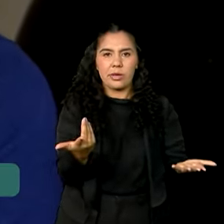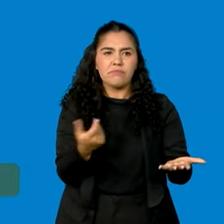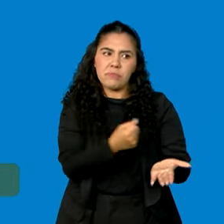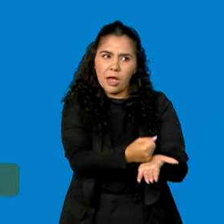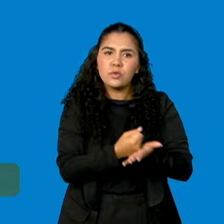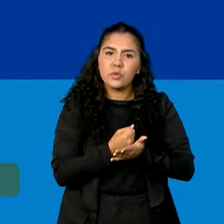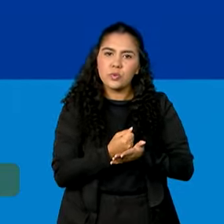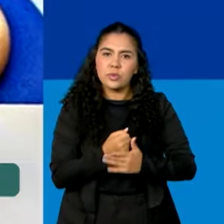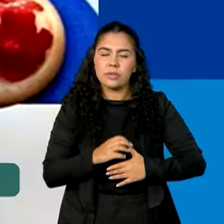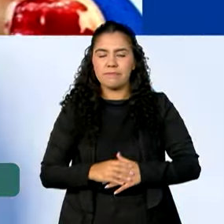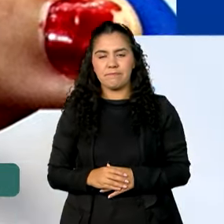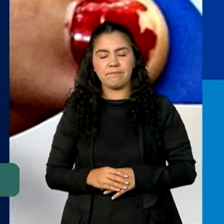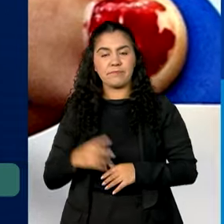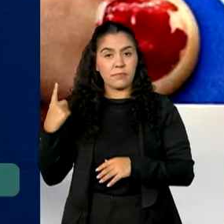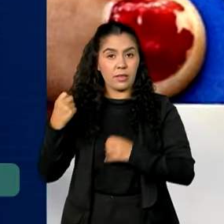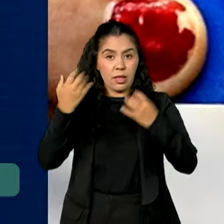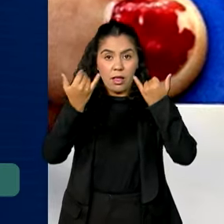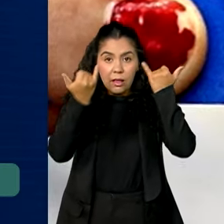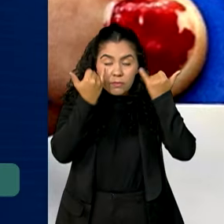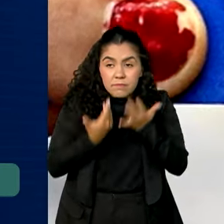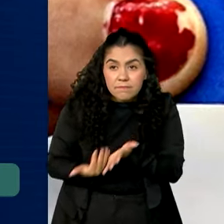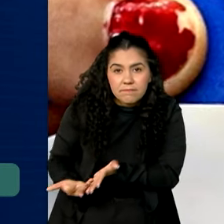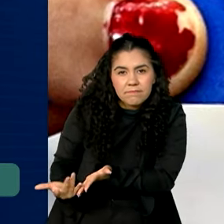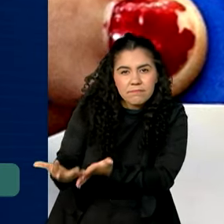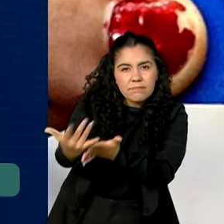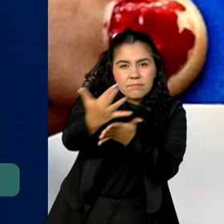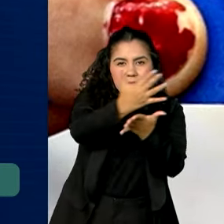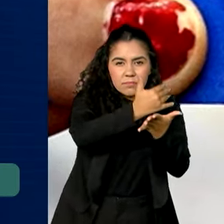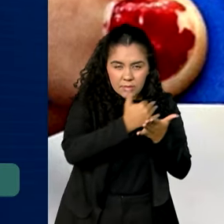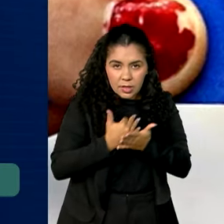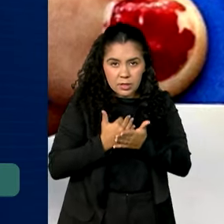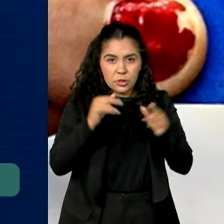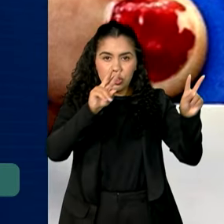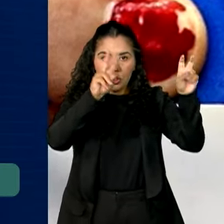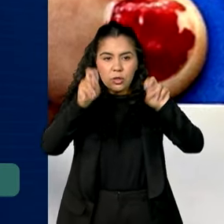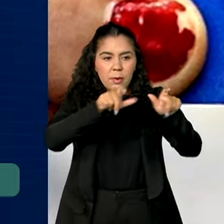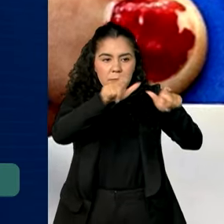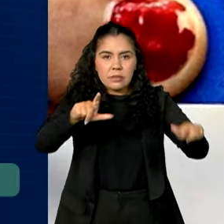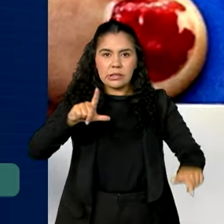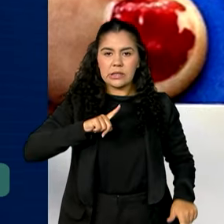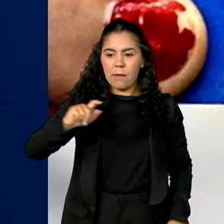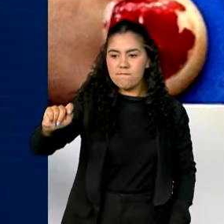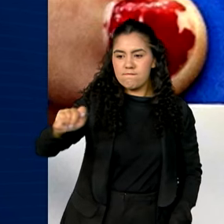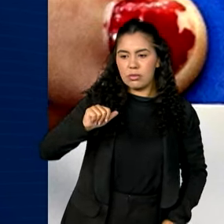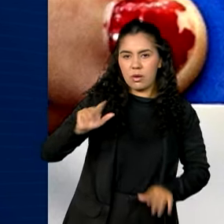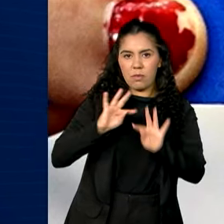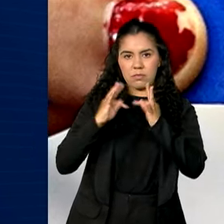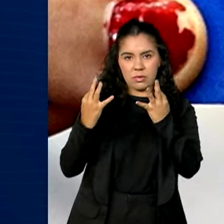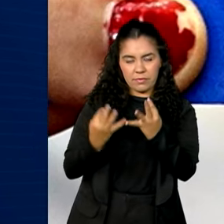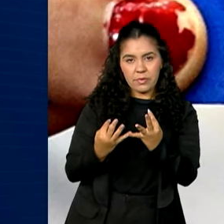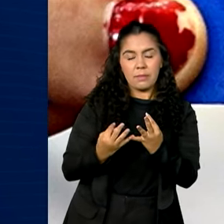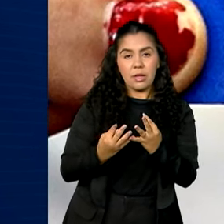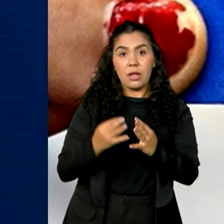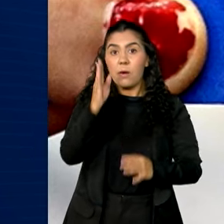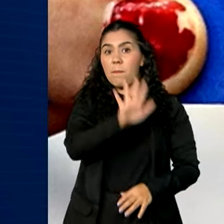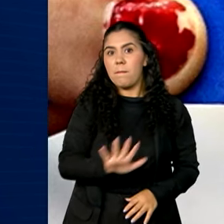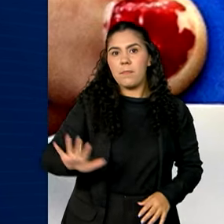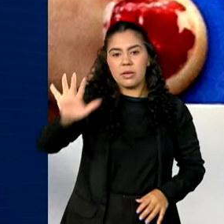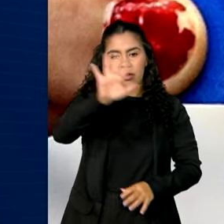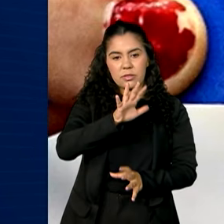bastante. Dados sobre os beneficiários do Bolsa Família mostram que em todo o país, das mais de